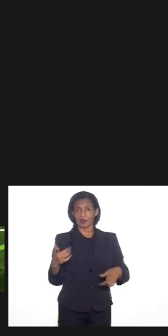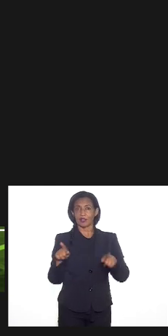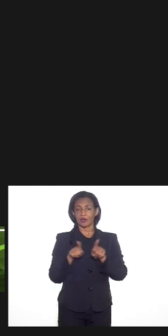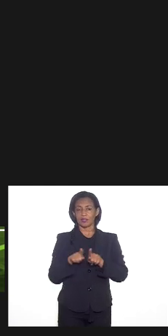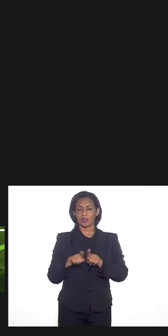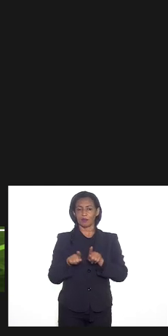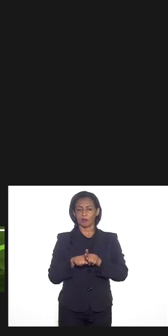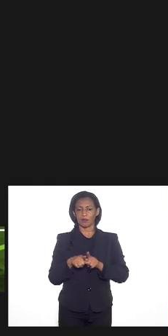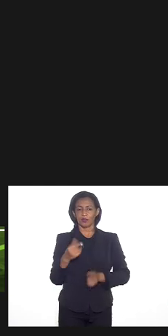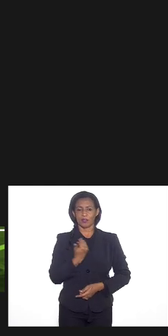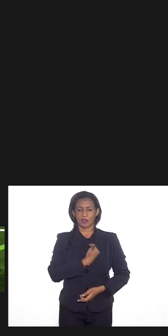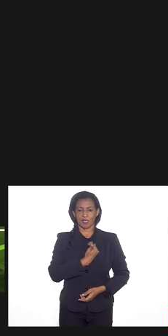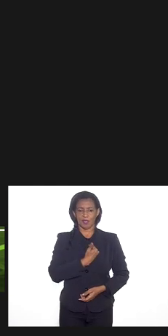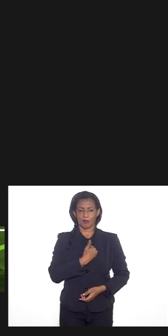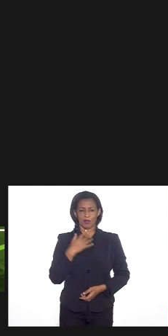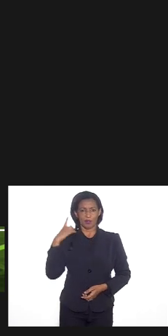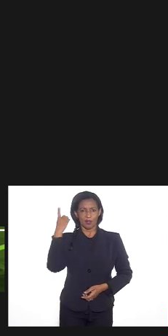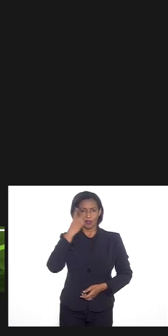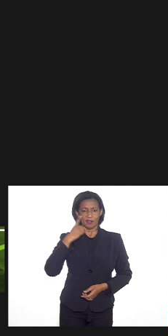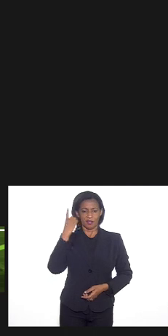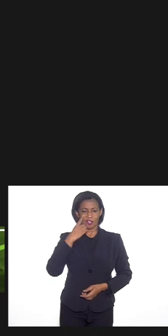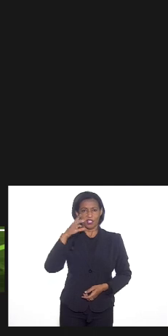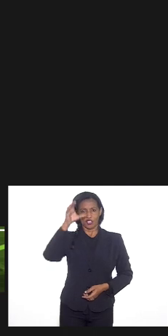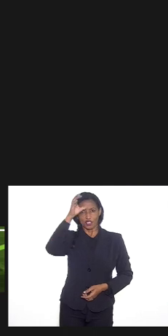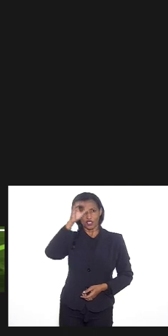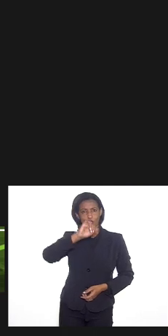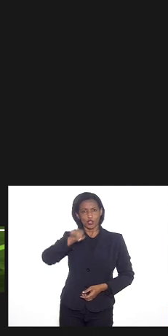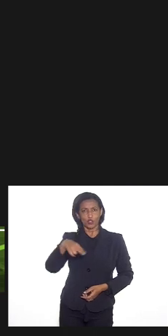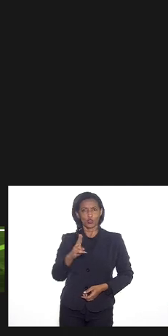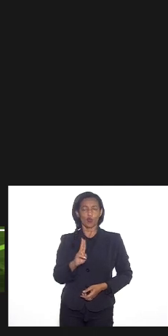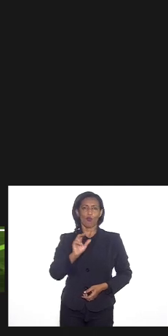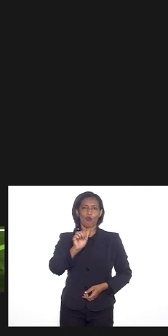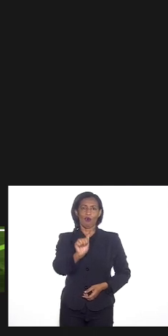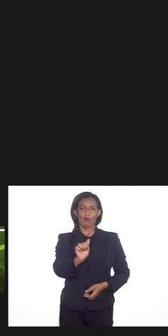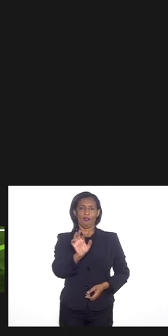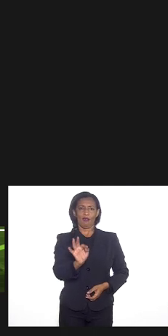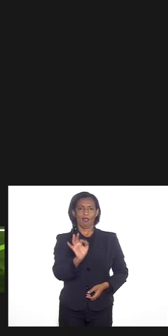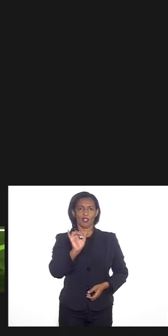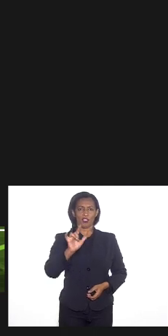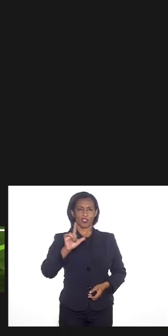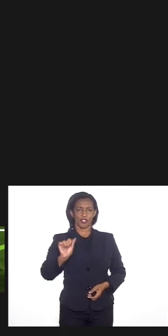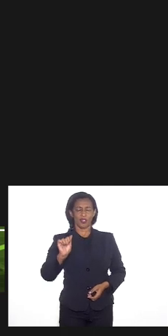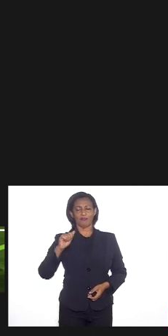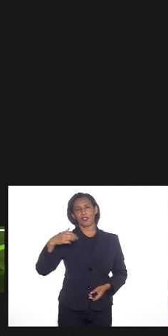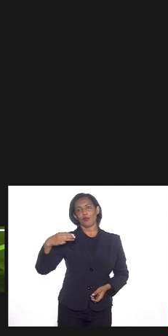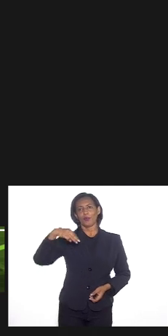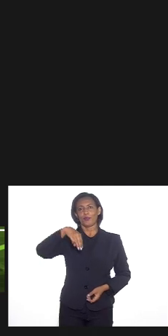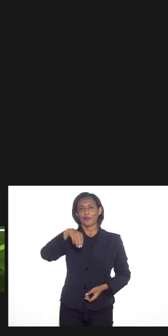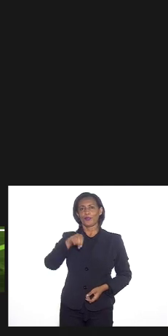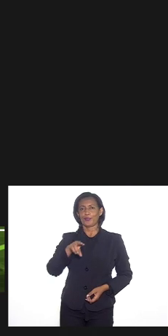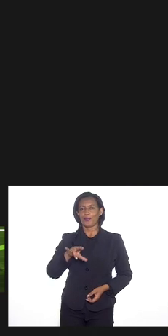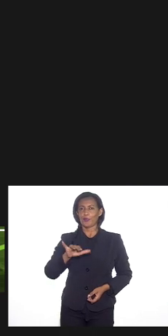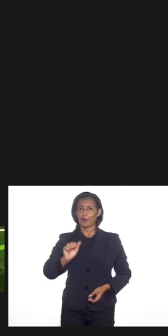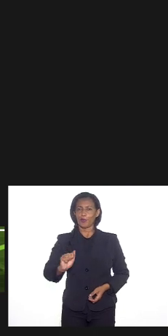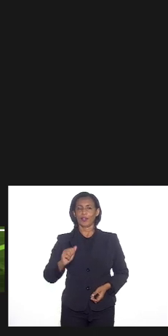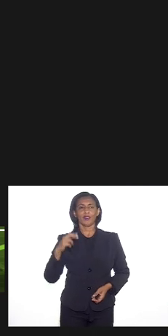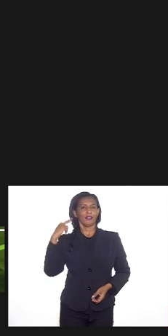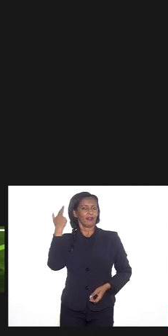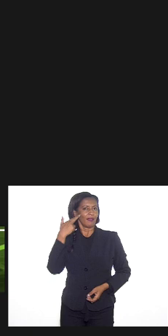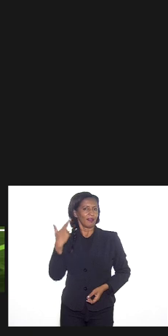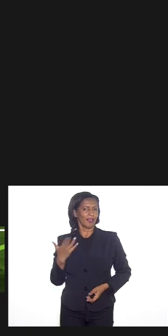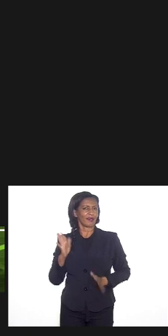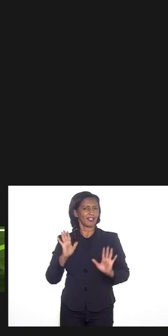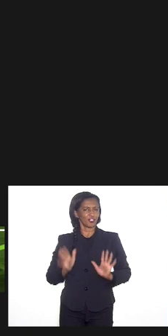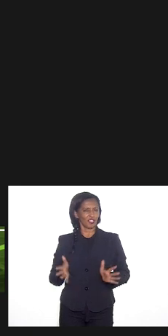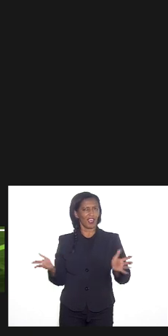dos amigos também deputados Tia Ju Atila Nunes Mônica Francisco Renata Souza que tiveram conosco